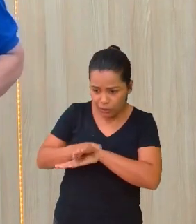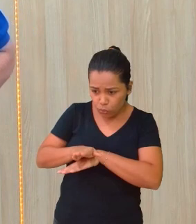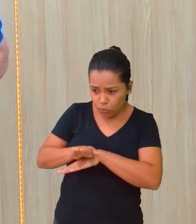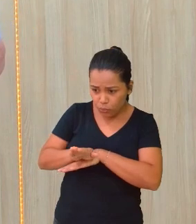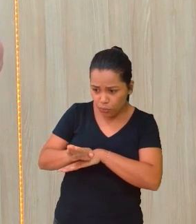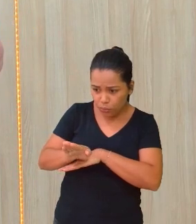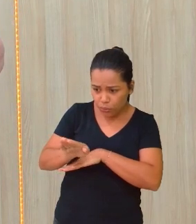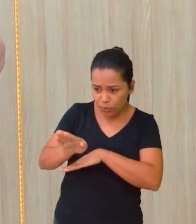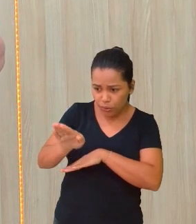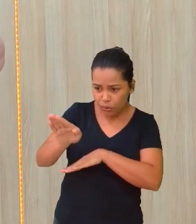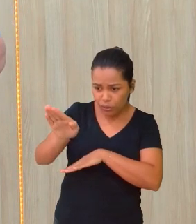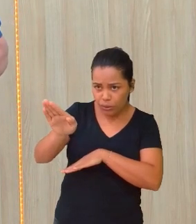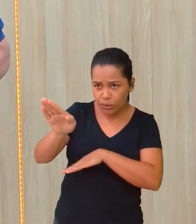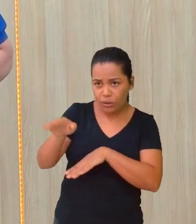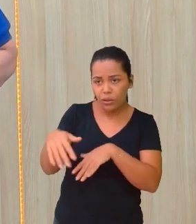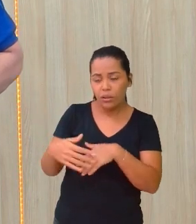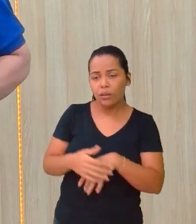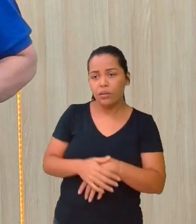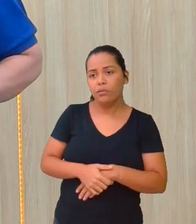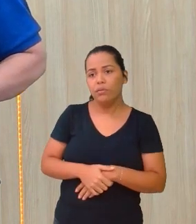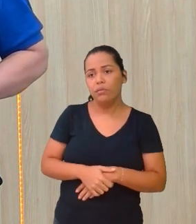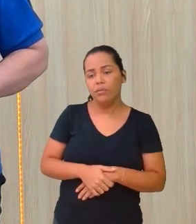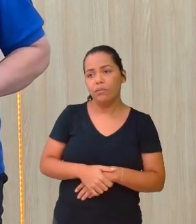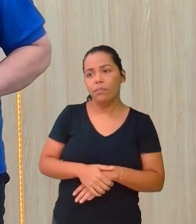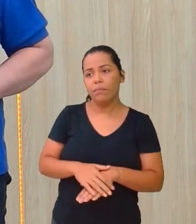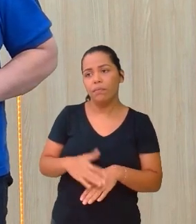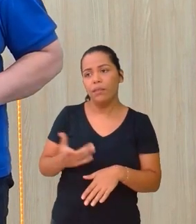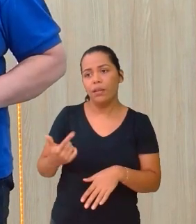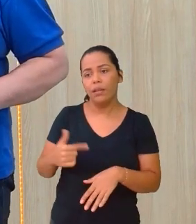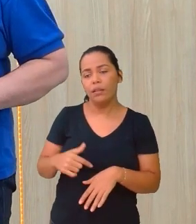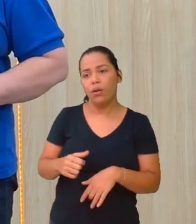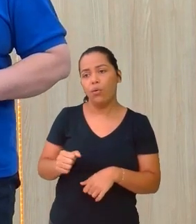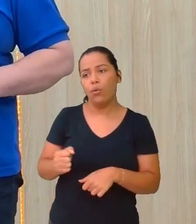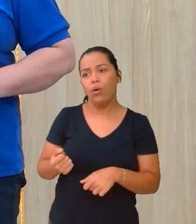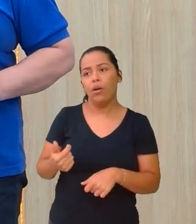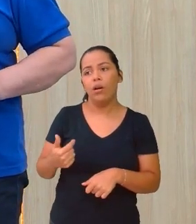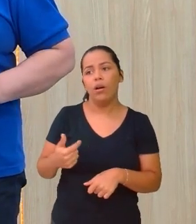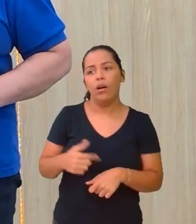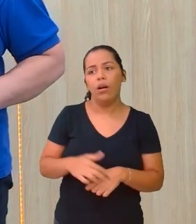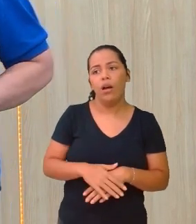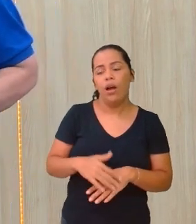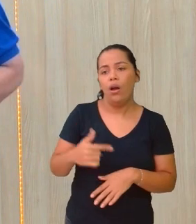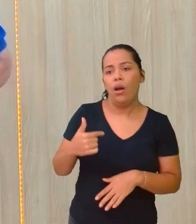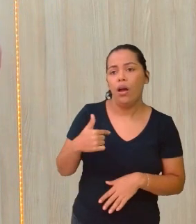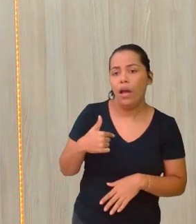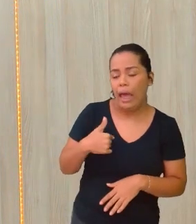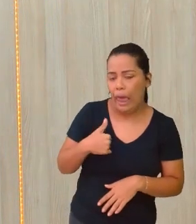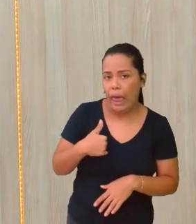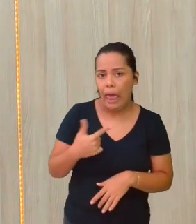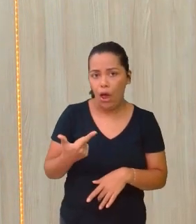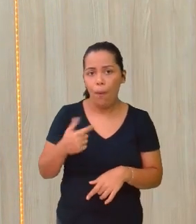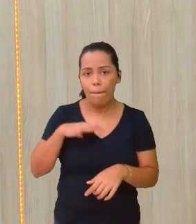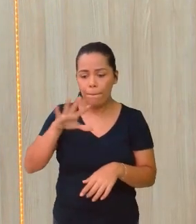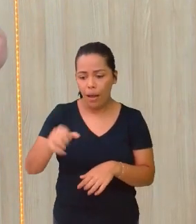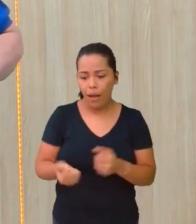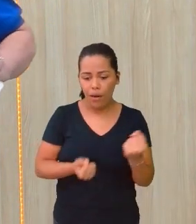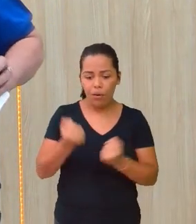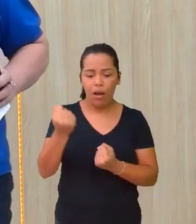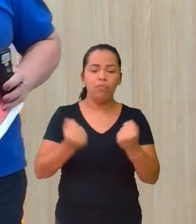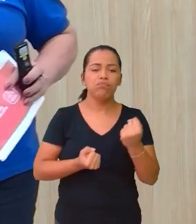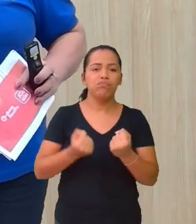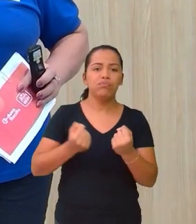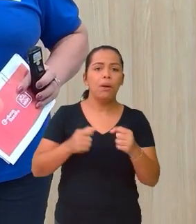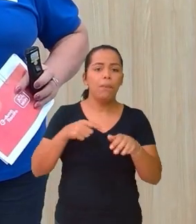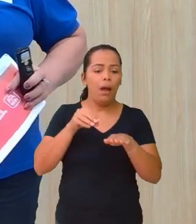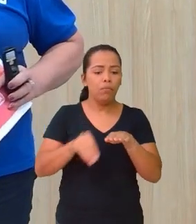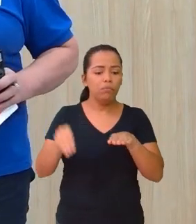nessa direção. Então, era o contrário. O carro estava parado e eu coloquei o carro em movimento e o bolo foi para trás, né? E aí a